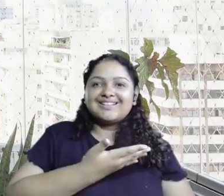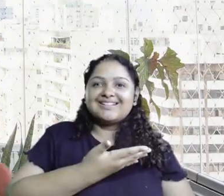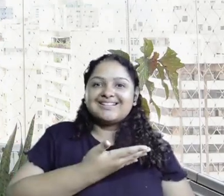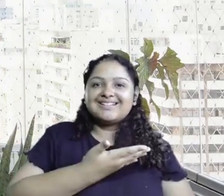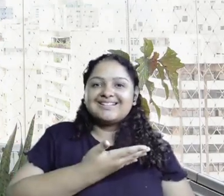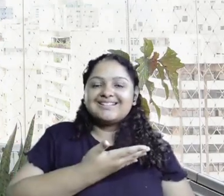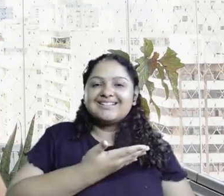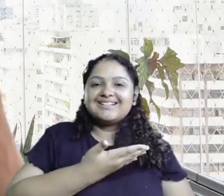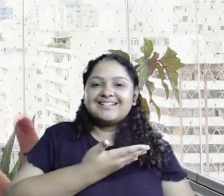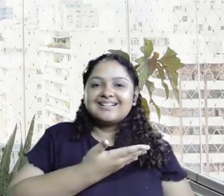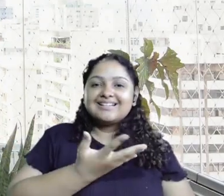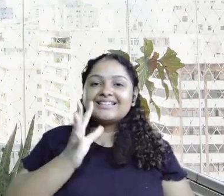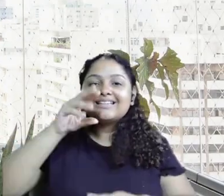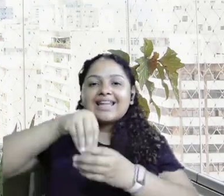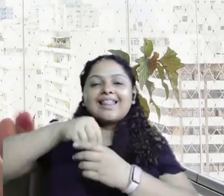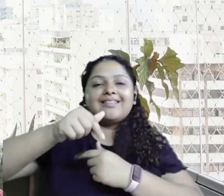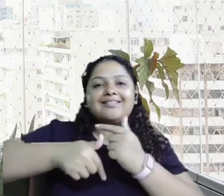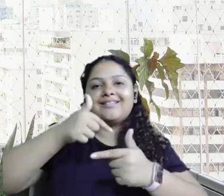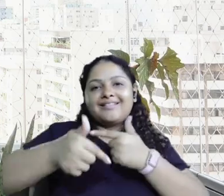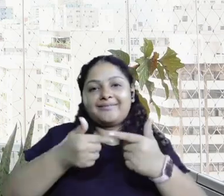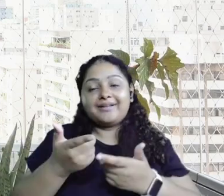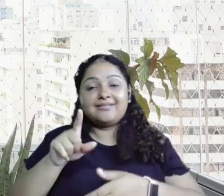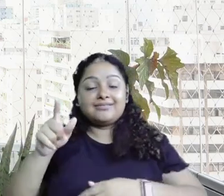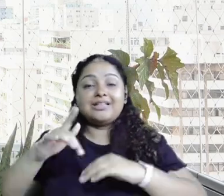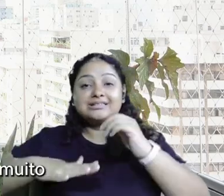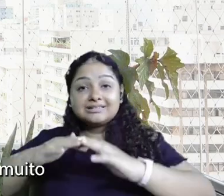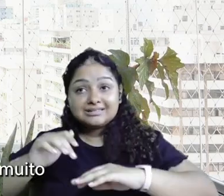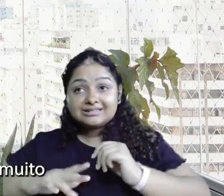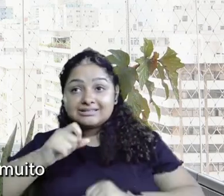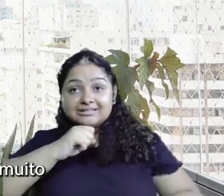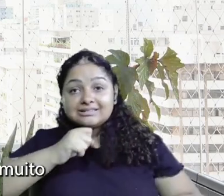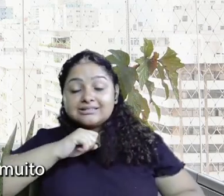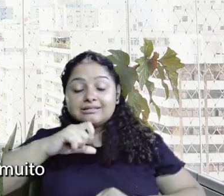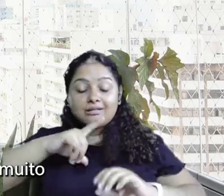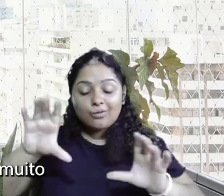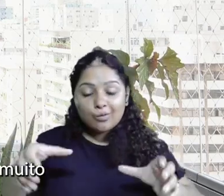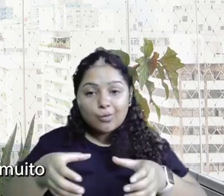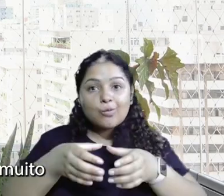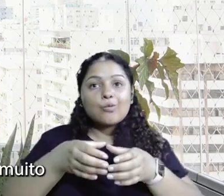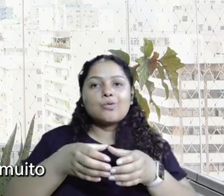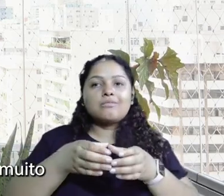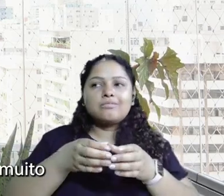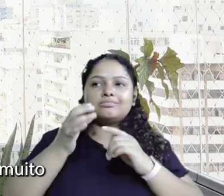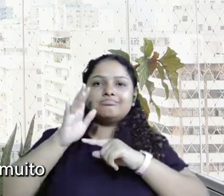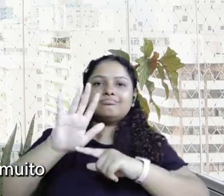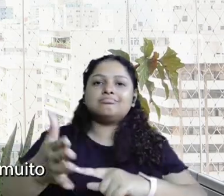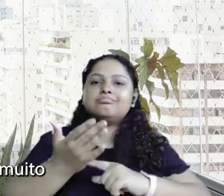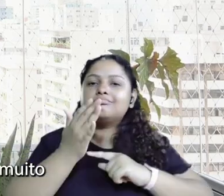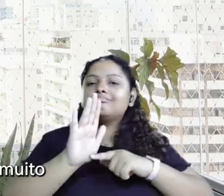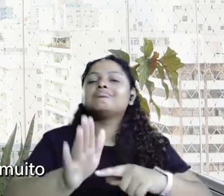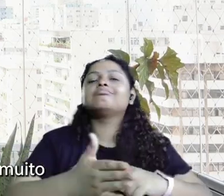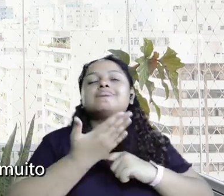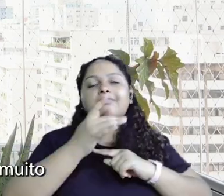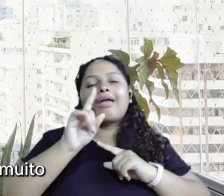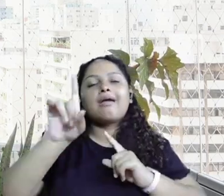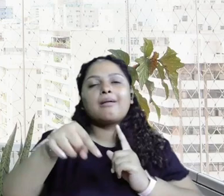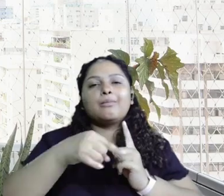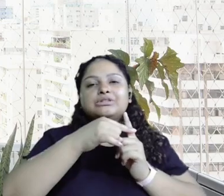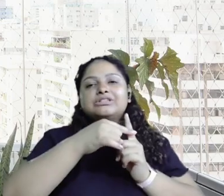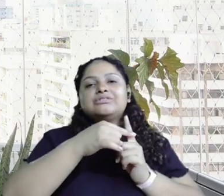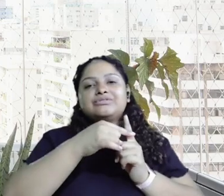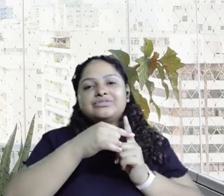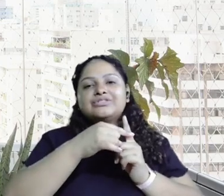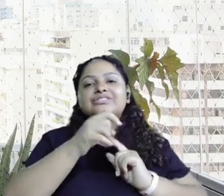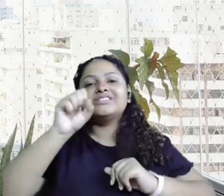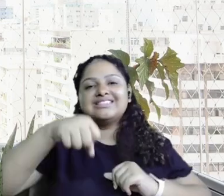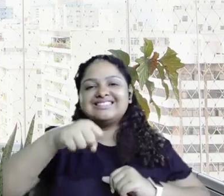criando até pelo, pelo trabalho, então a talento sênior tem uma comunidade que se ajuda muito e isso é muito